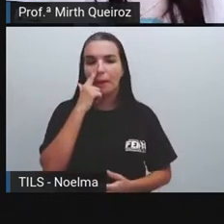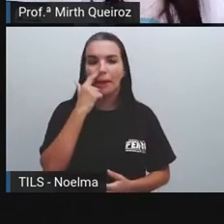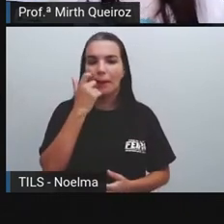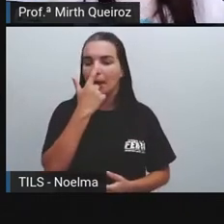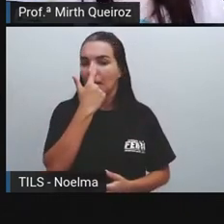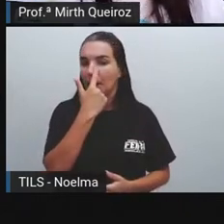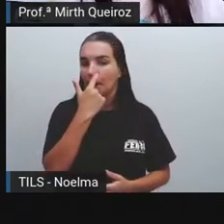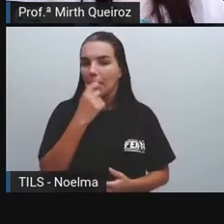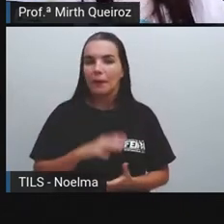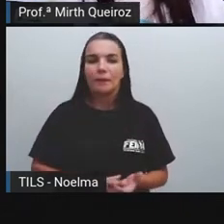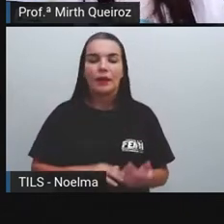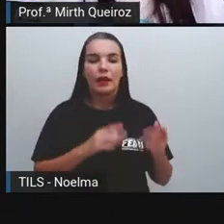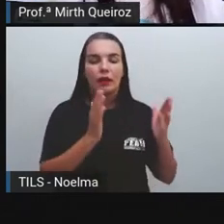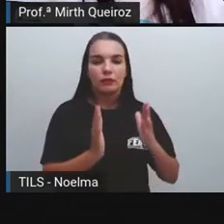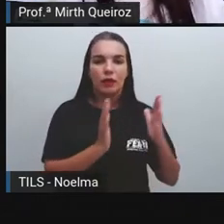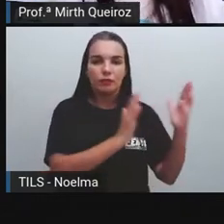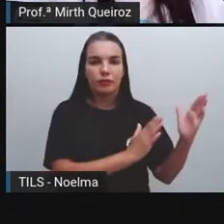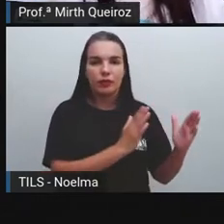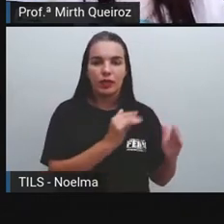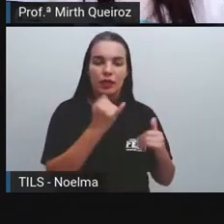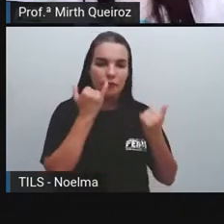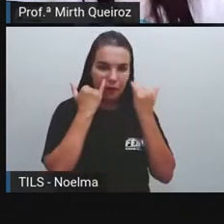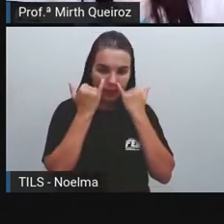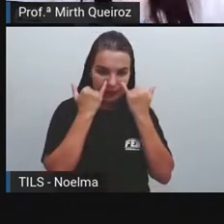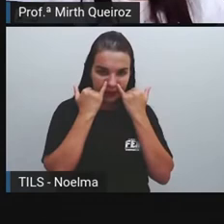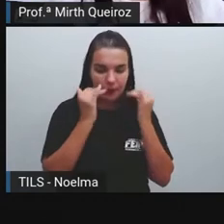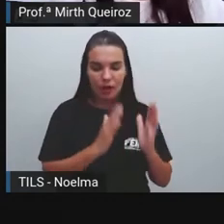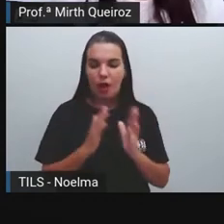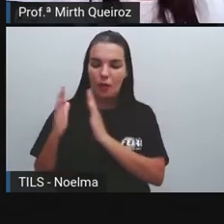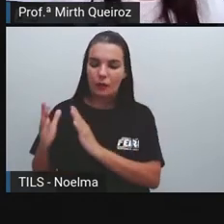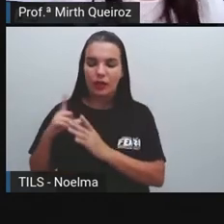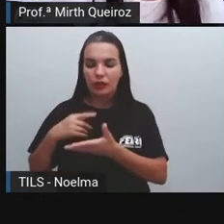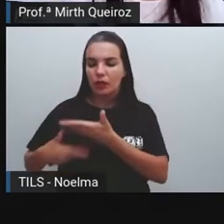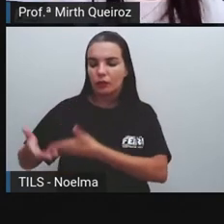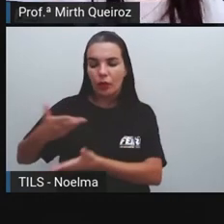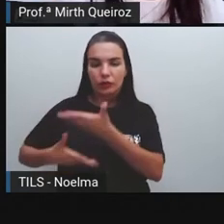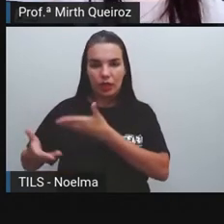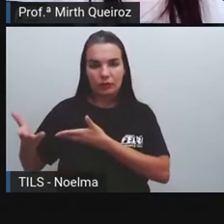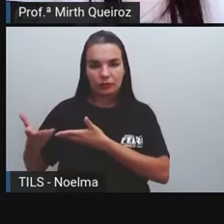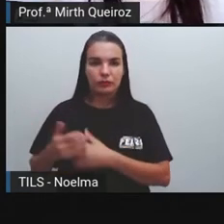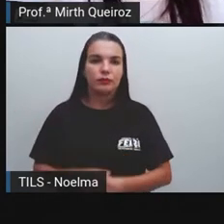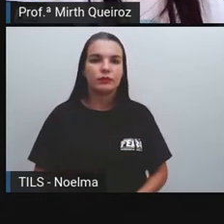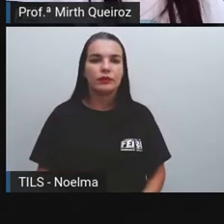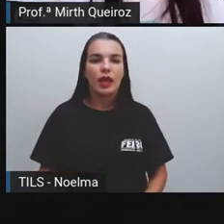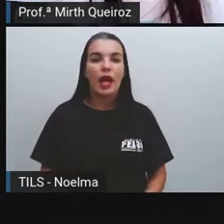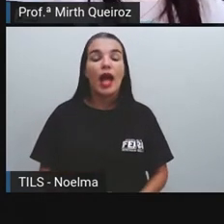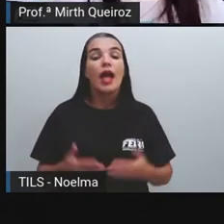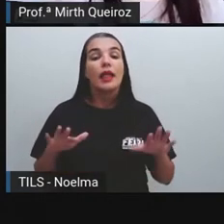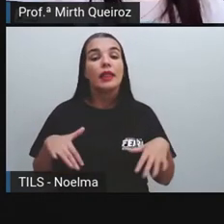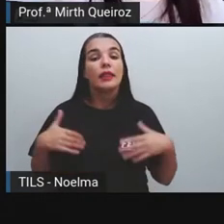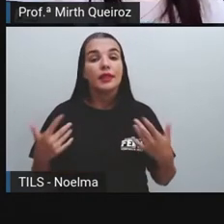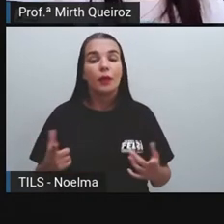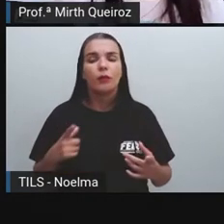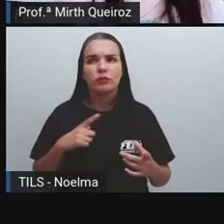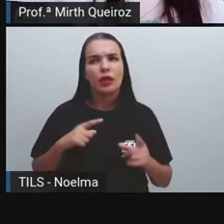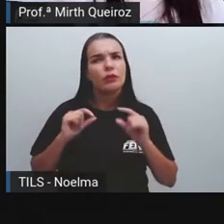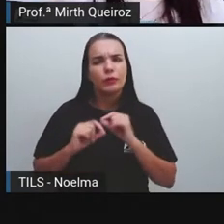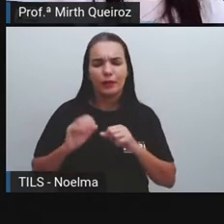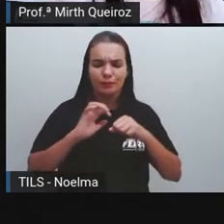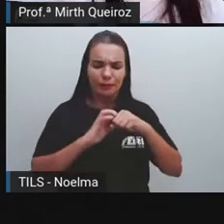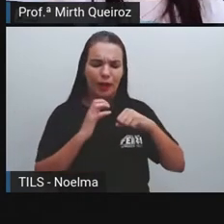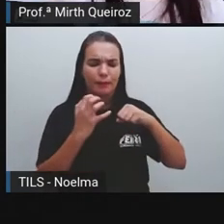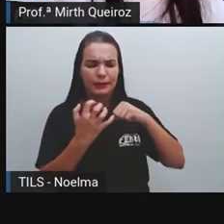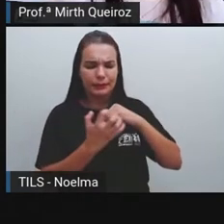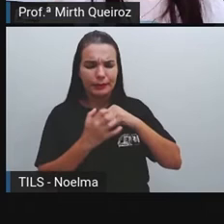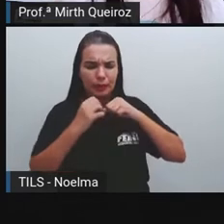As redes sociais A gente utiliza Mais para interagir Certo Com o contexto Mundial Da pandemia Da